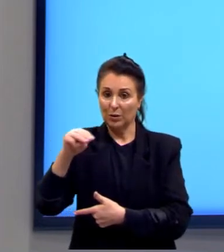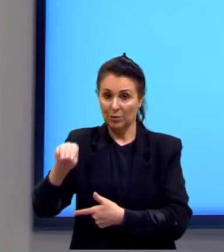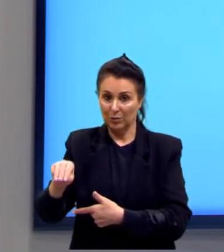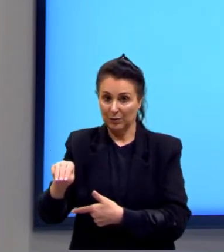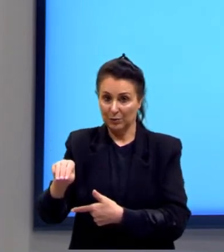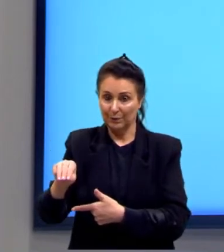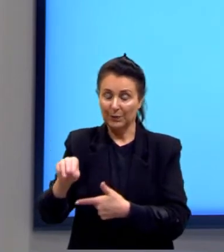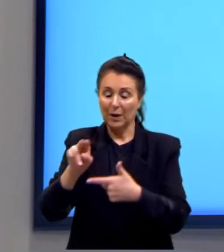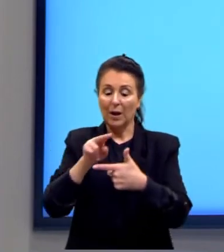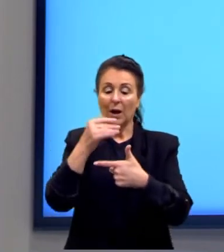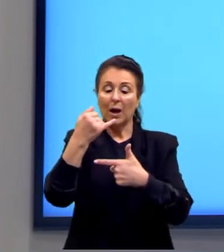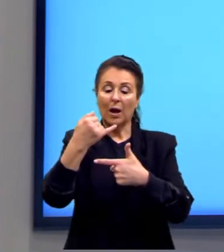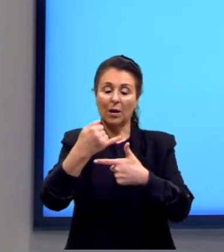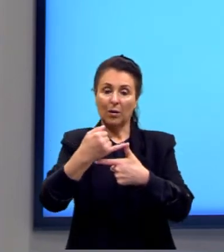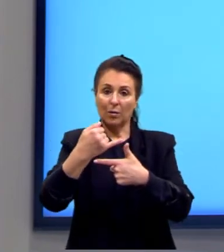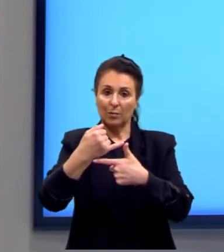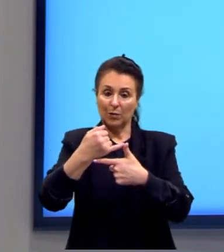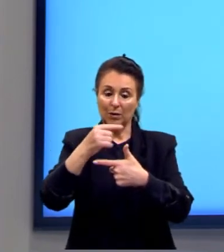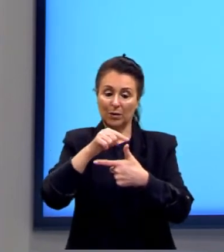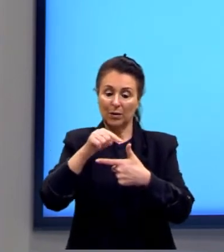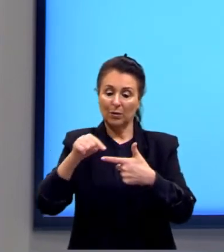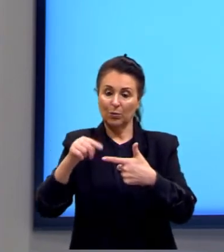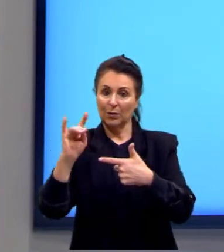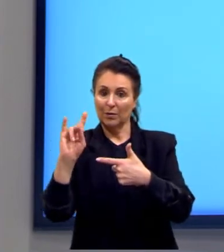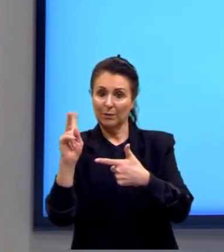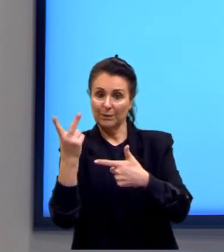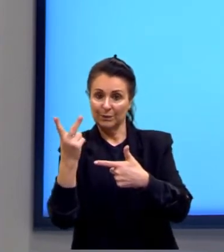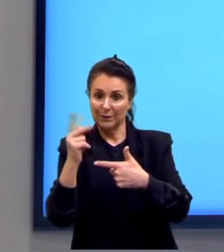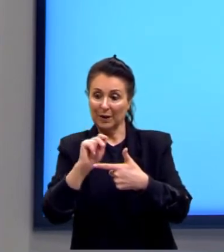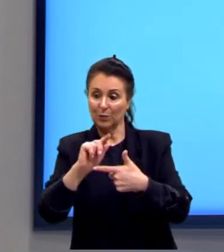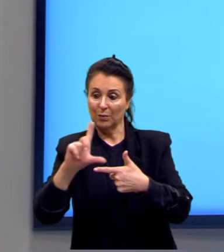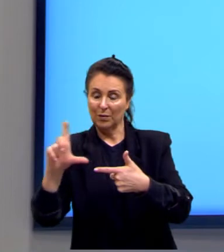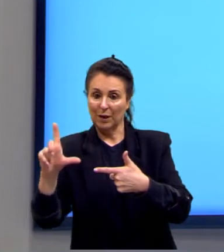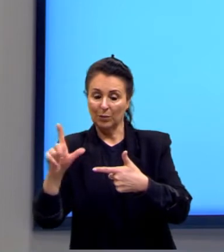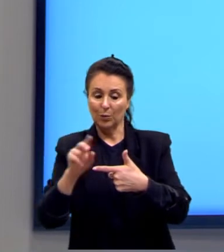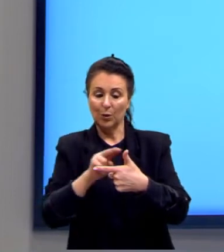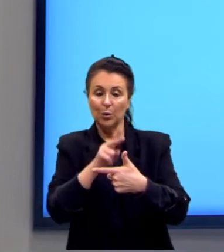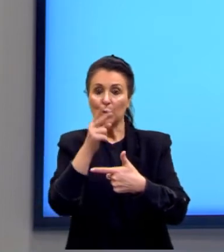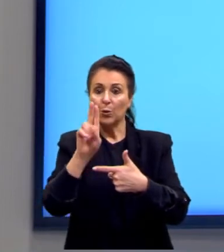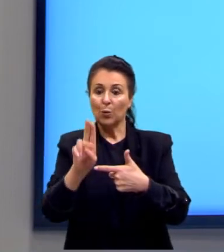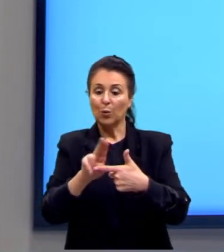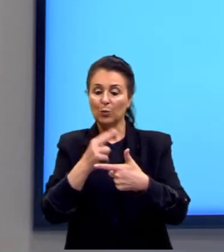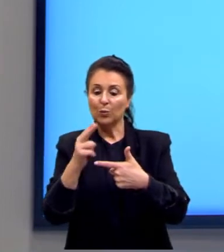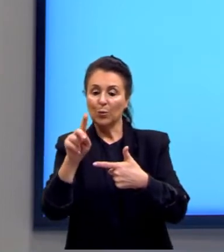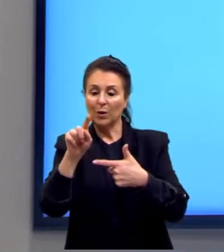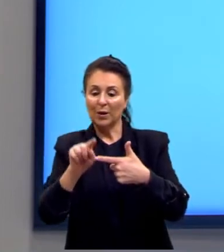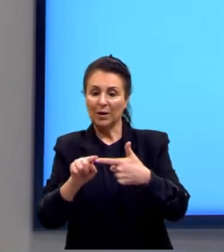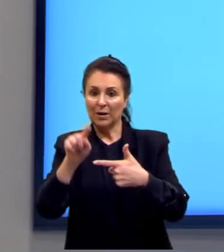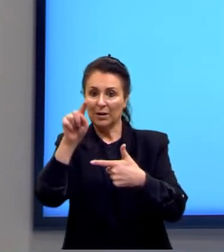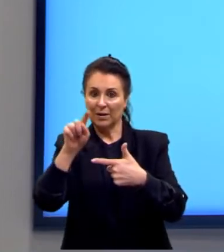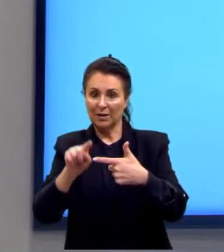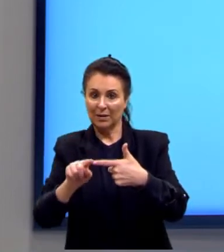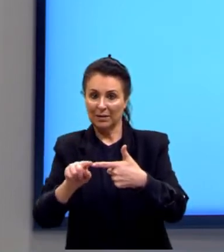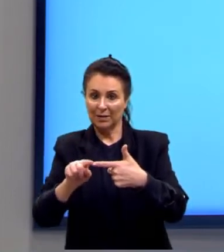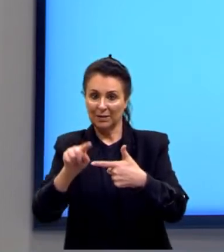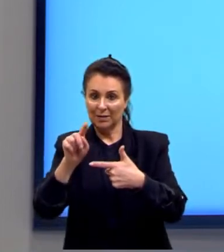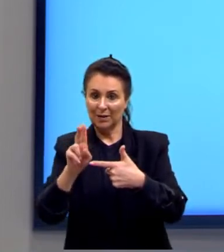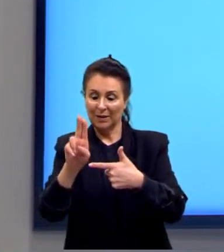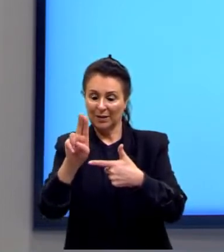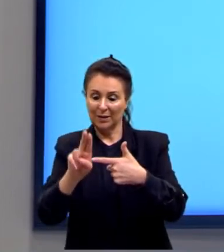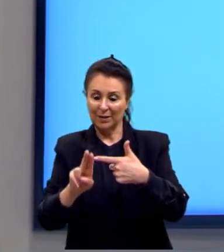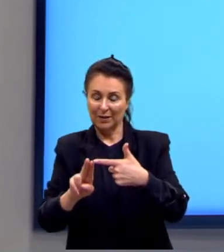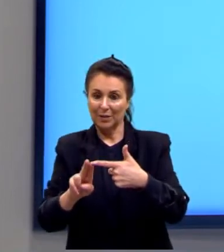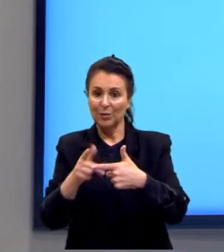A hipotenusa é a medida do lado. E o outro cateto, ao traçarmos, então, a altura, nós